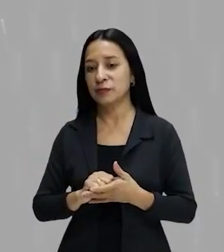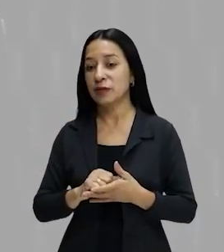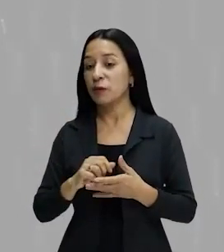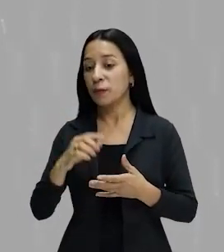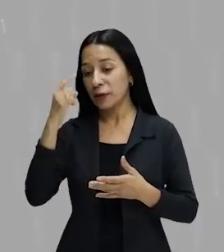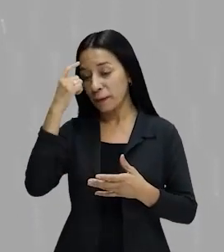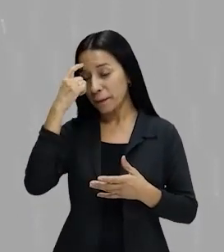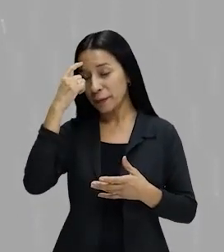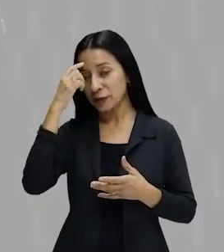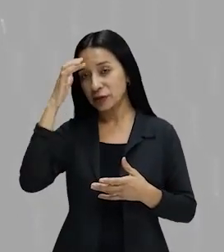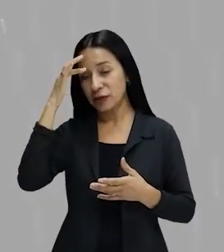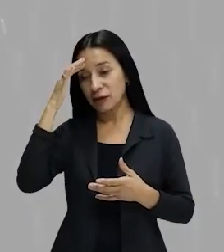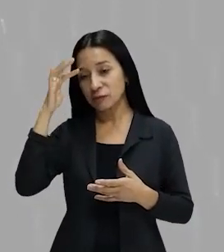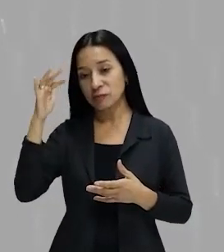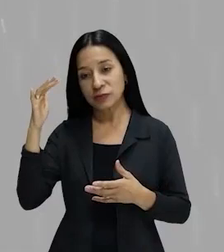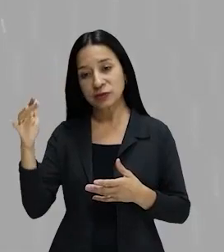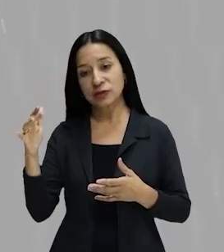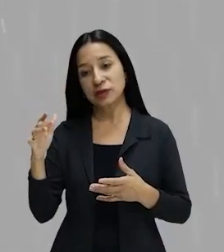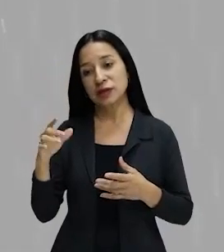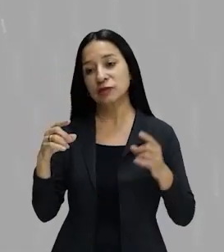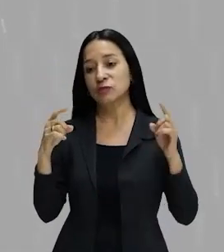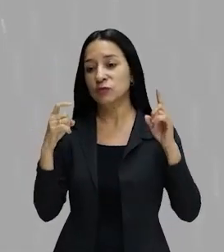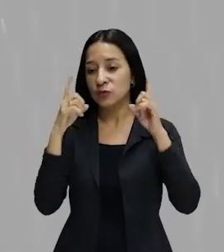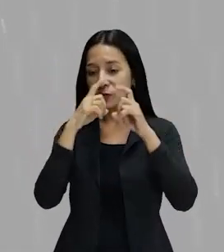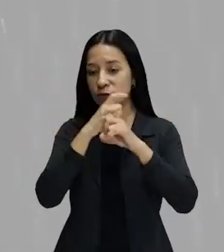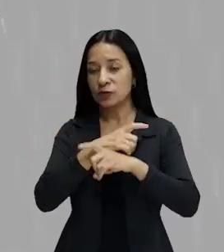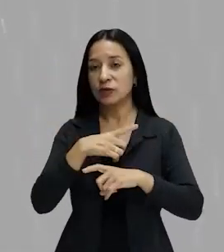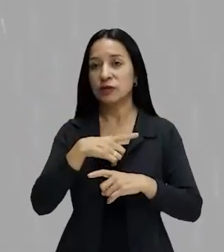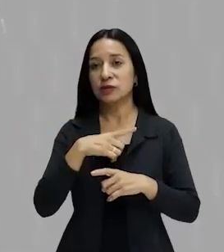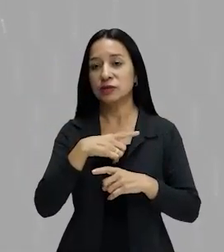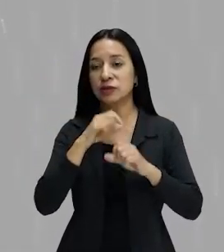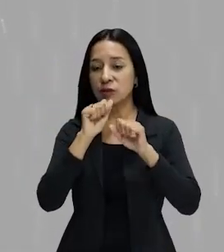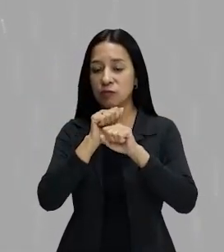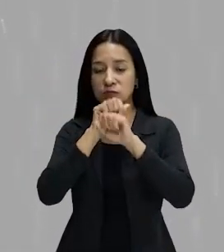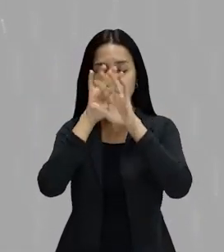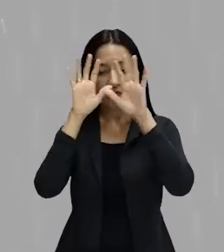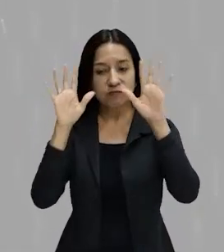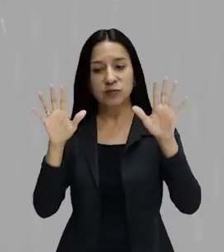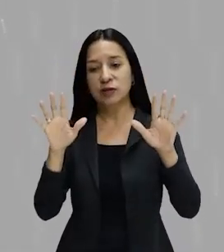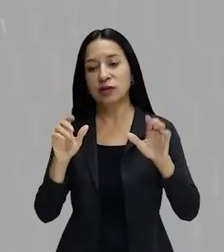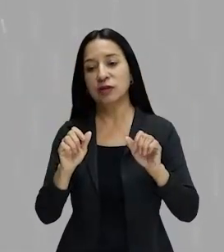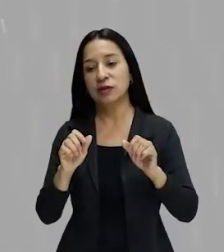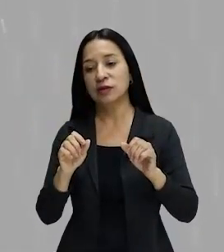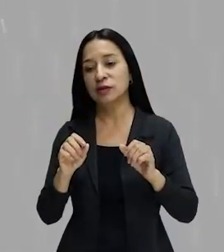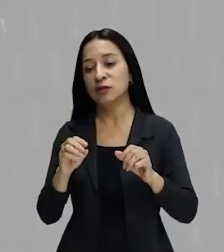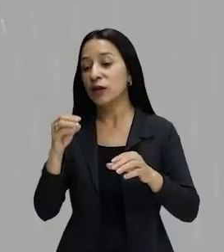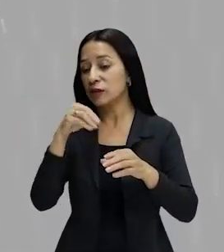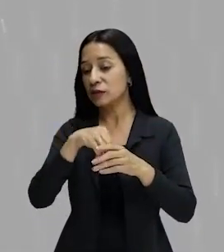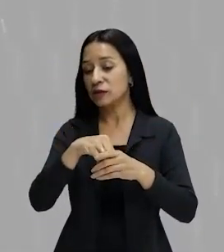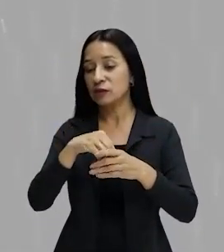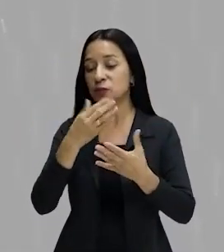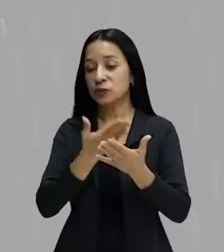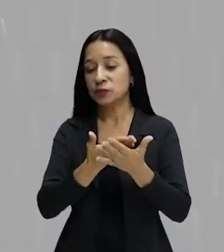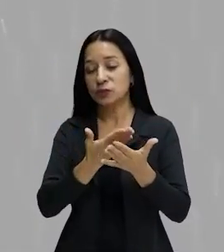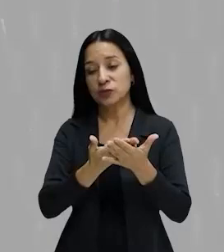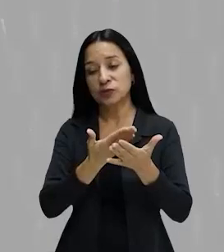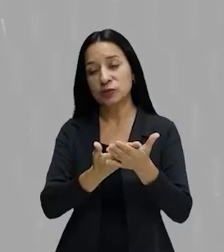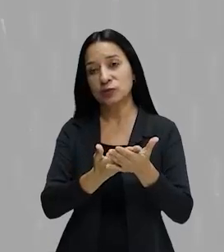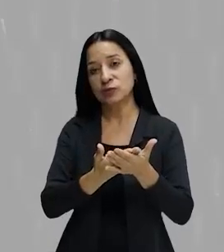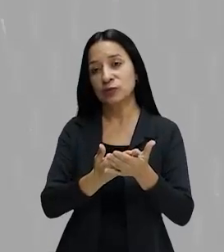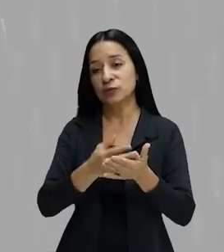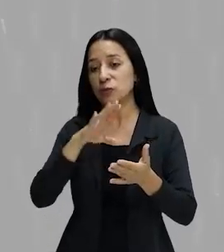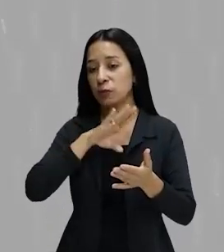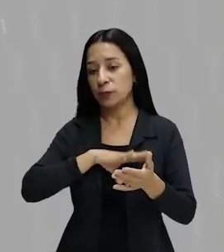refletir sobre certas dificuldades que existem, são claríssimas, dentro do estudo da língua portuguesa, para nós